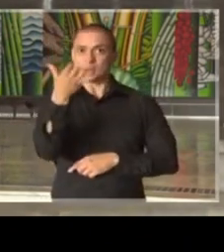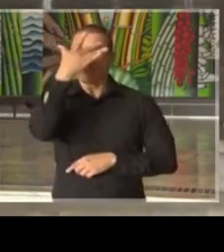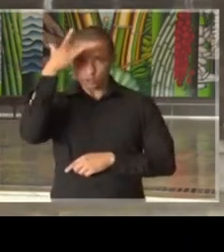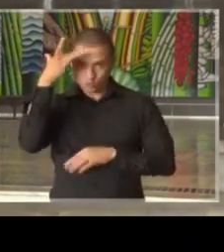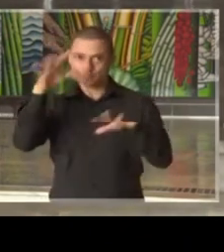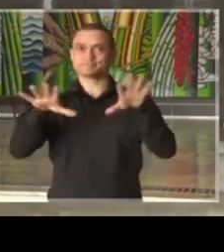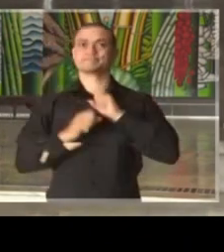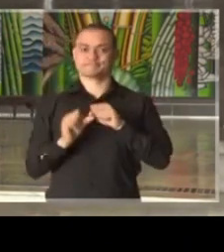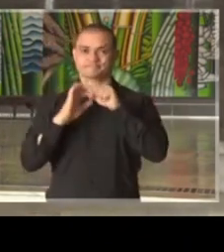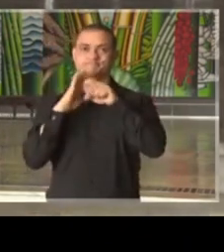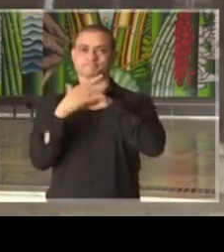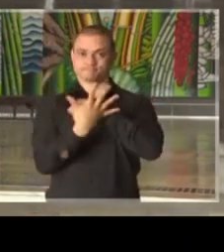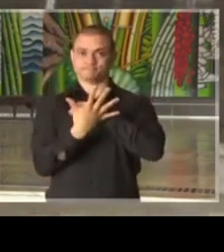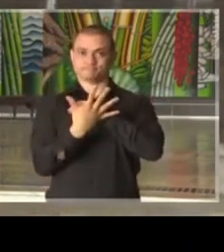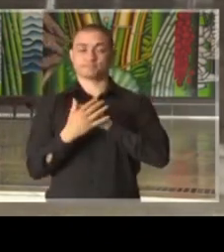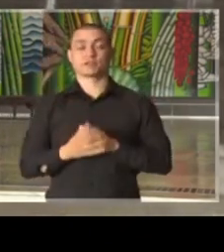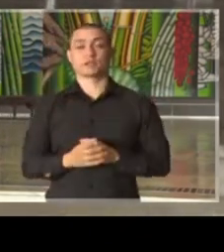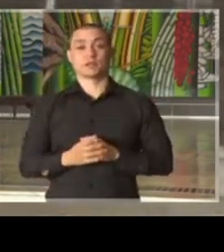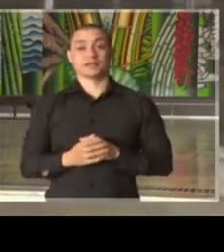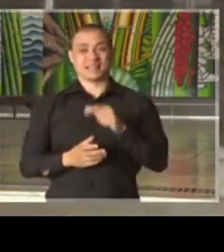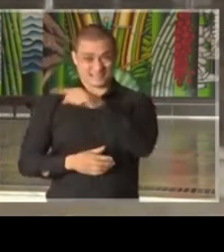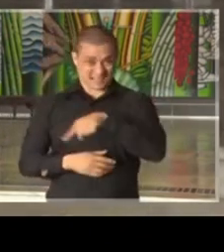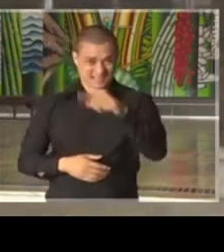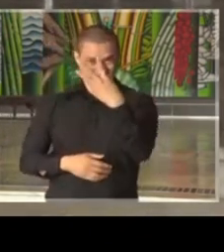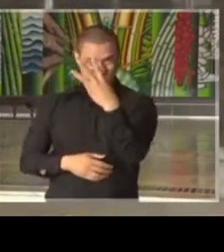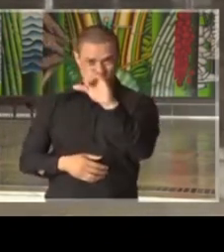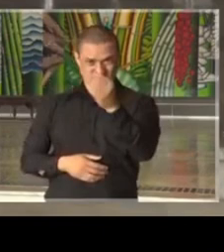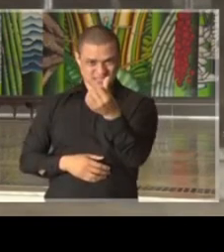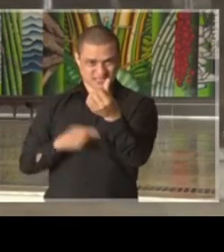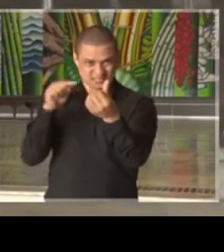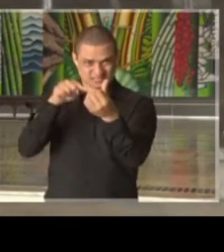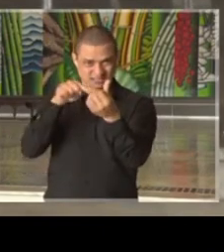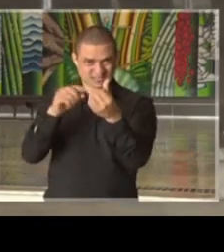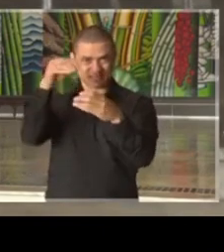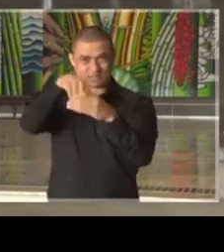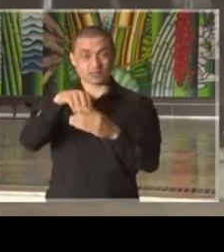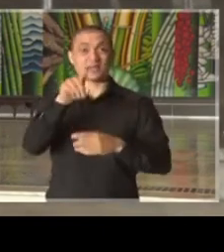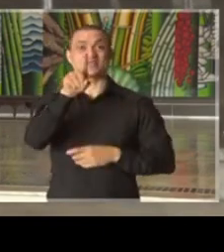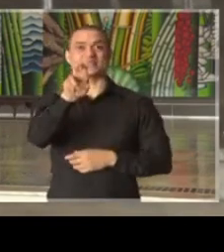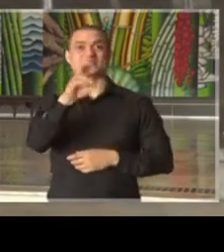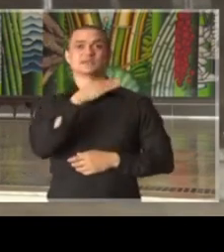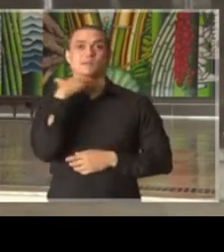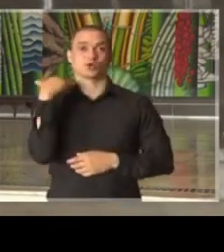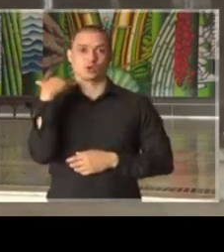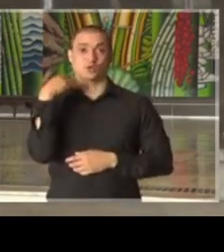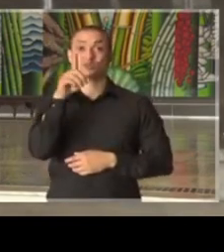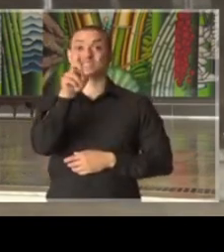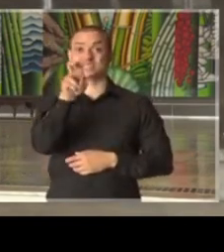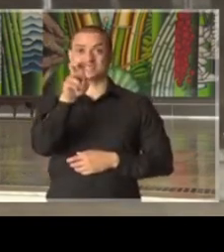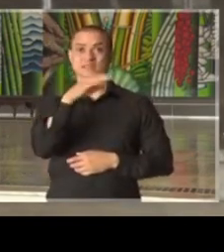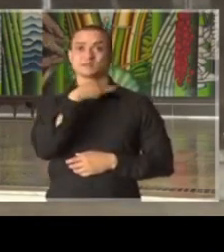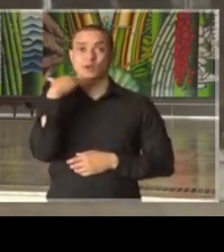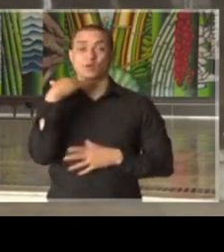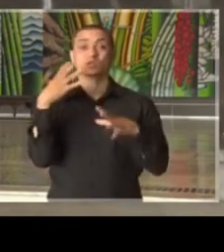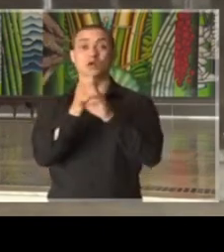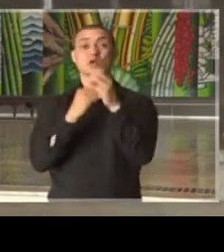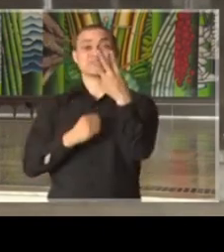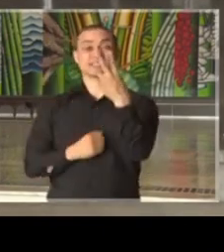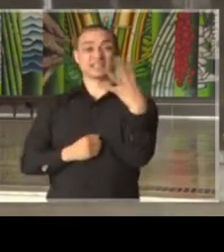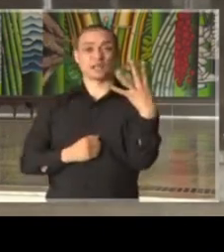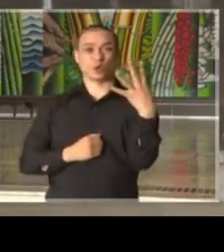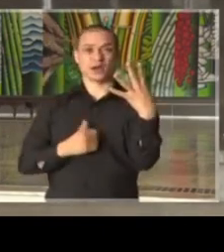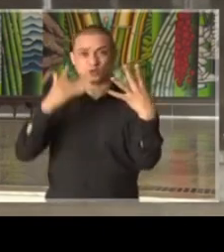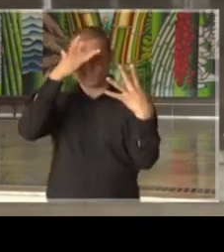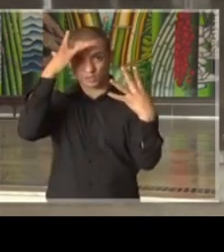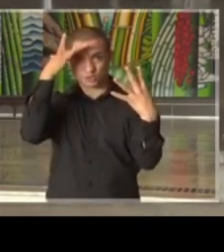Dentro desses casos, temos 15 óbitos e 34 pacientes